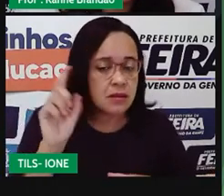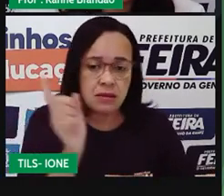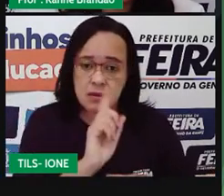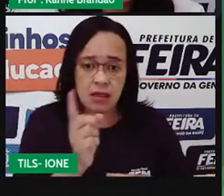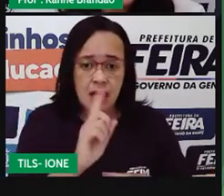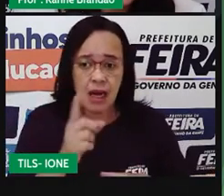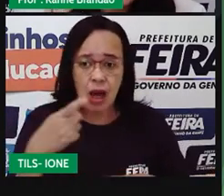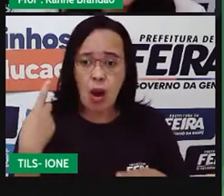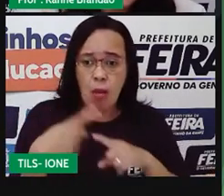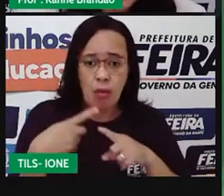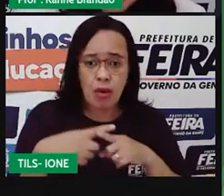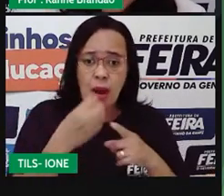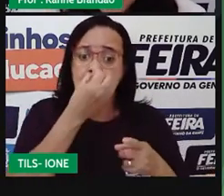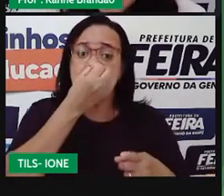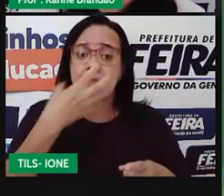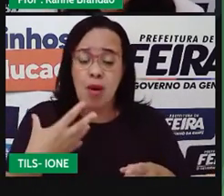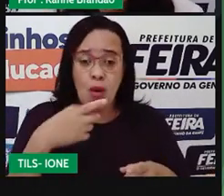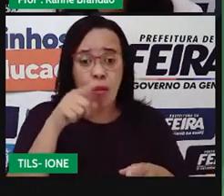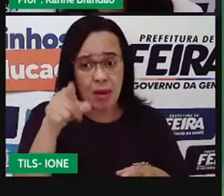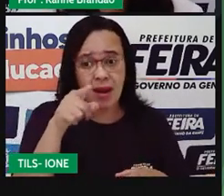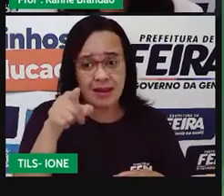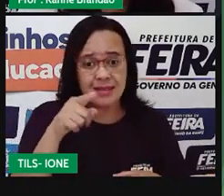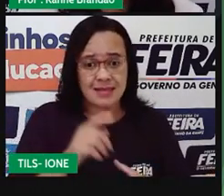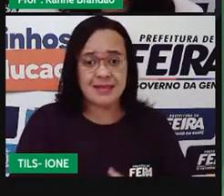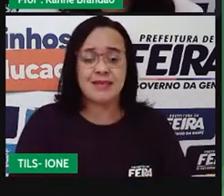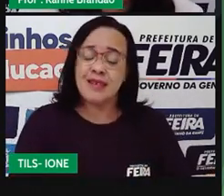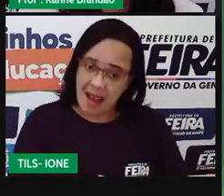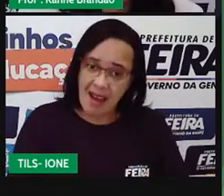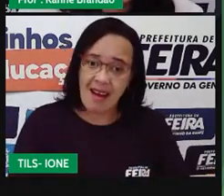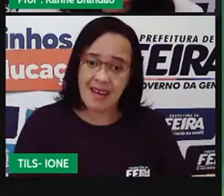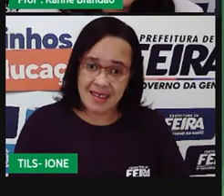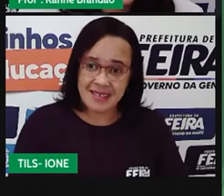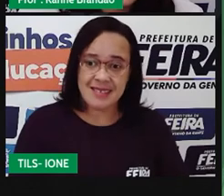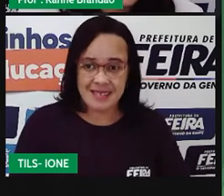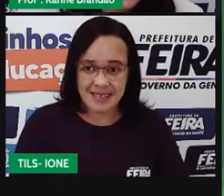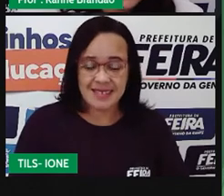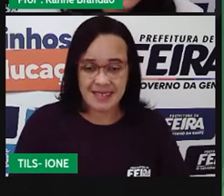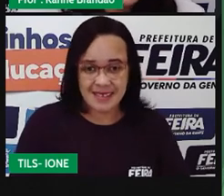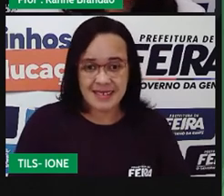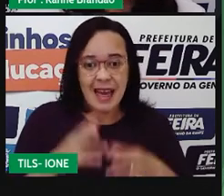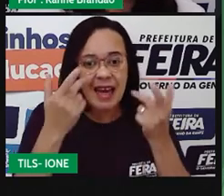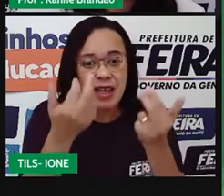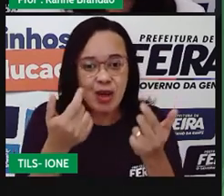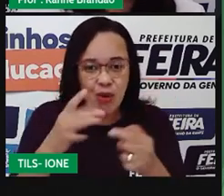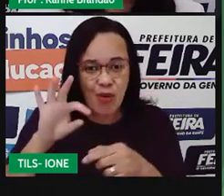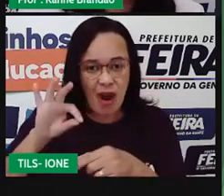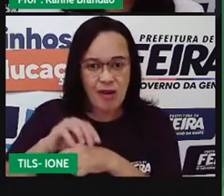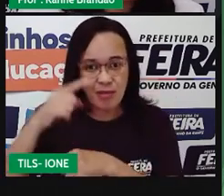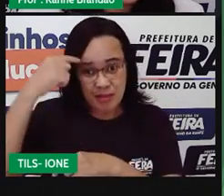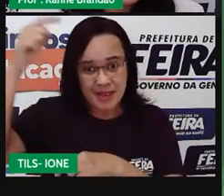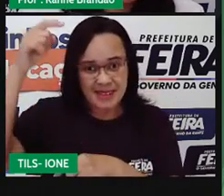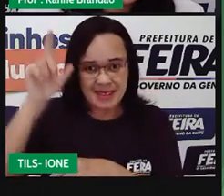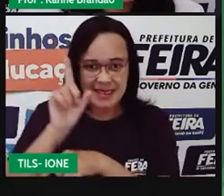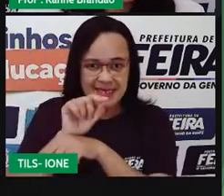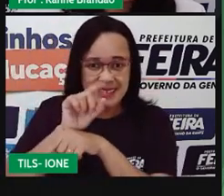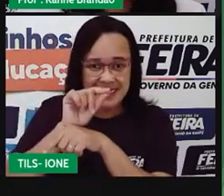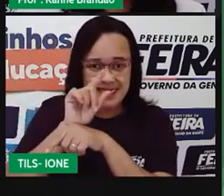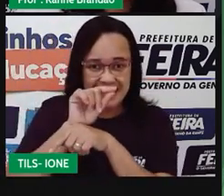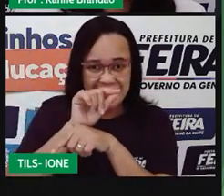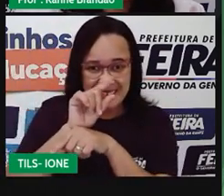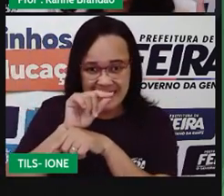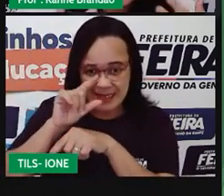beneficiando. O crustáceo, assim como esses pássaros aí, né? Sobre essa girafa,